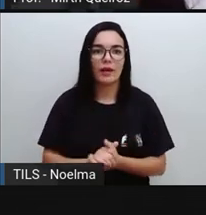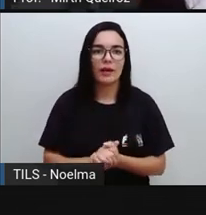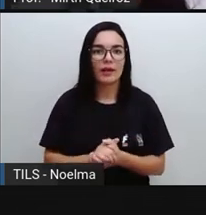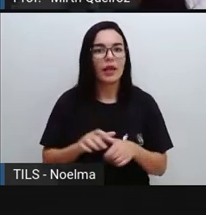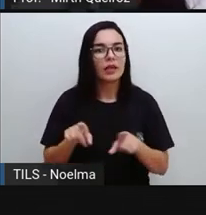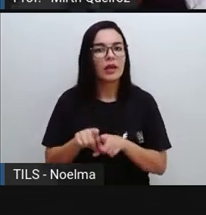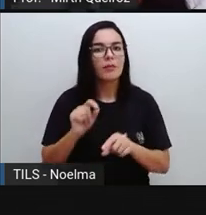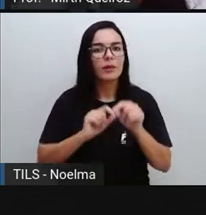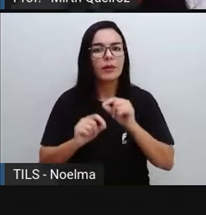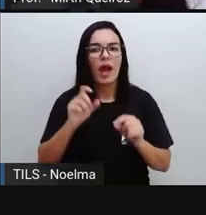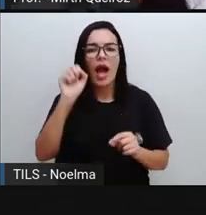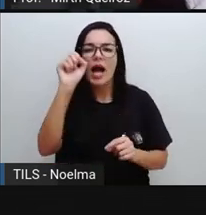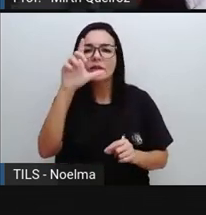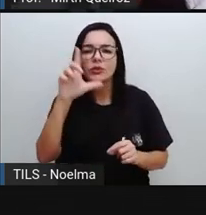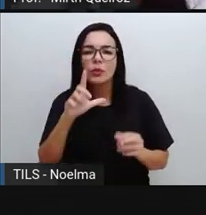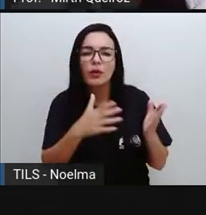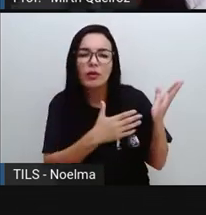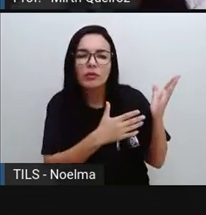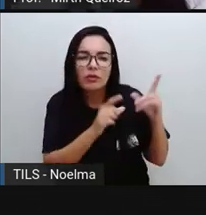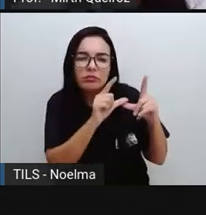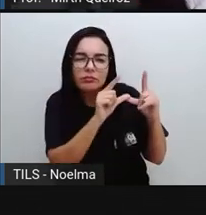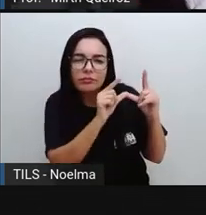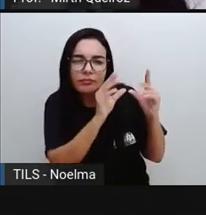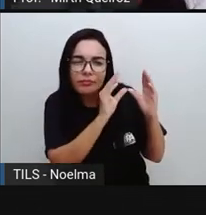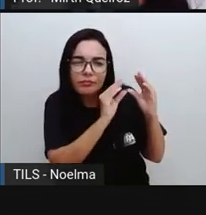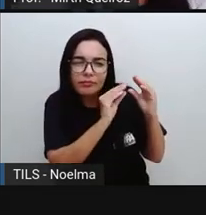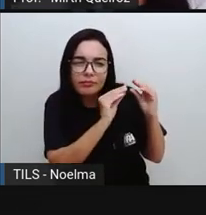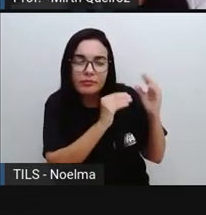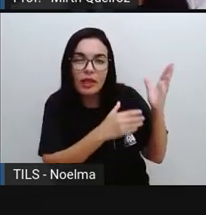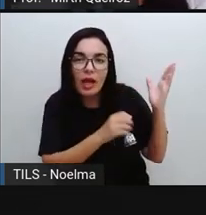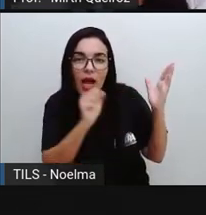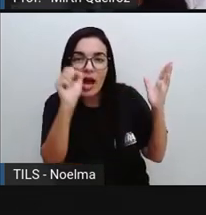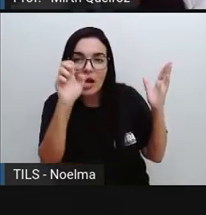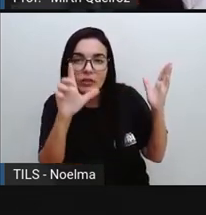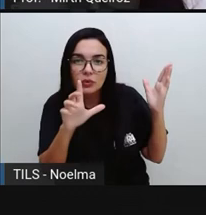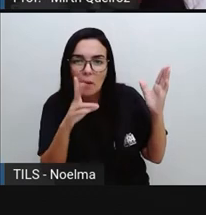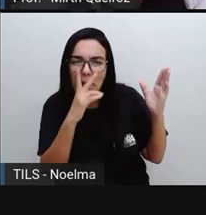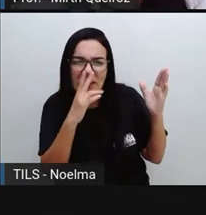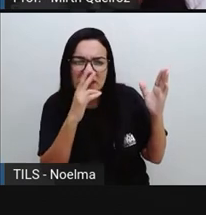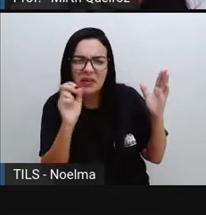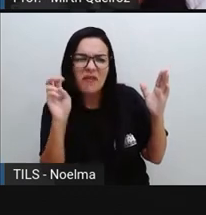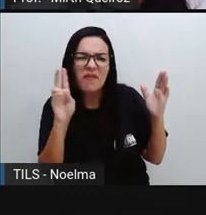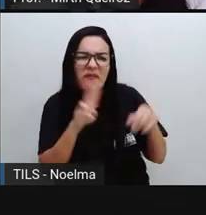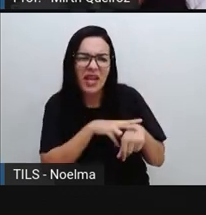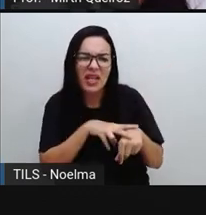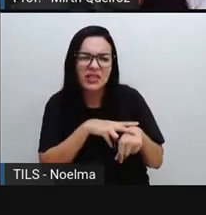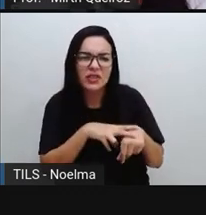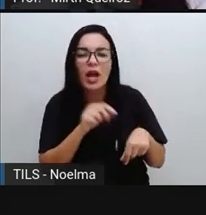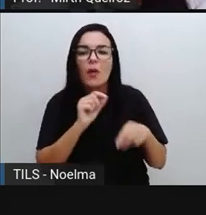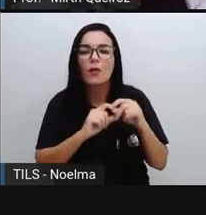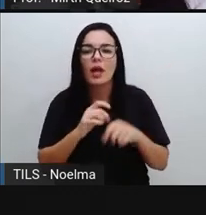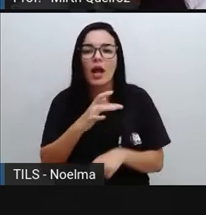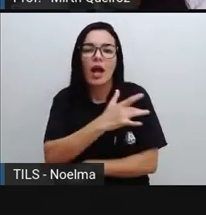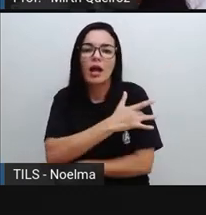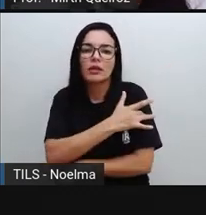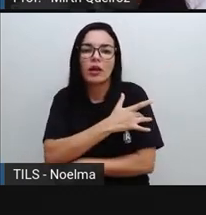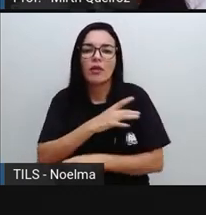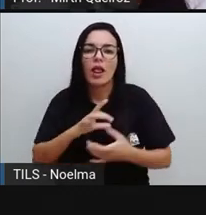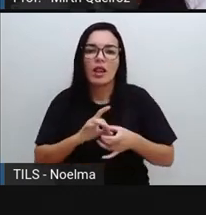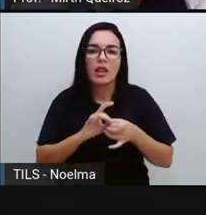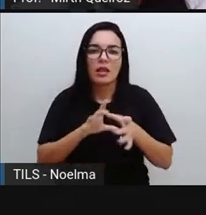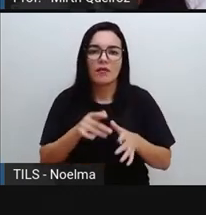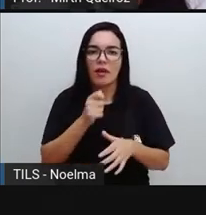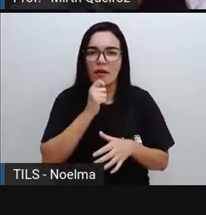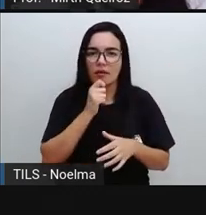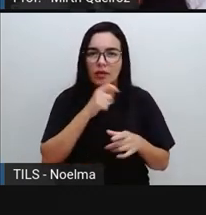esse de azul aqui, mais escuro, né? Um azul quase verde, né? São as doses disponíveis, né?